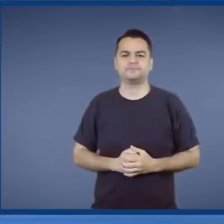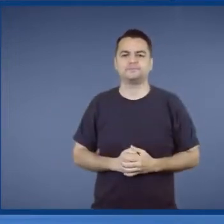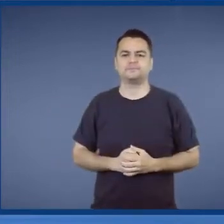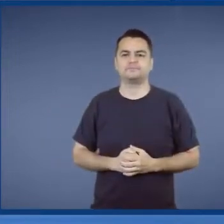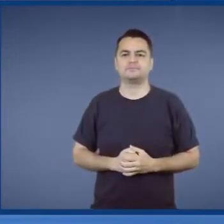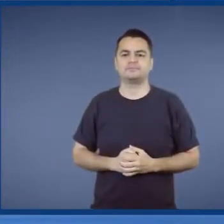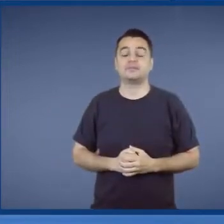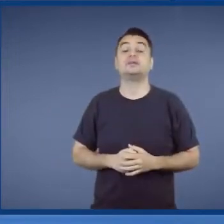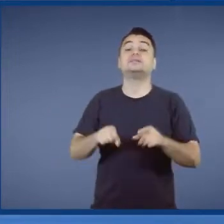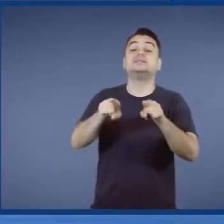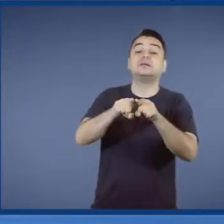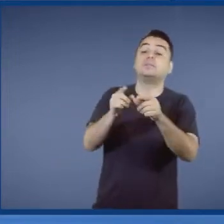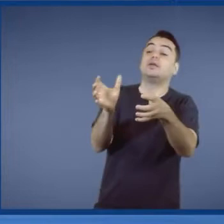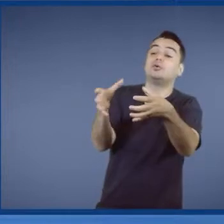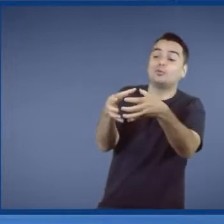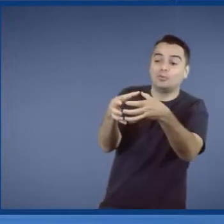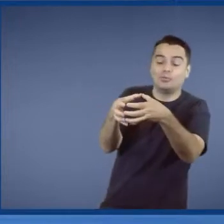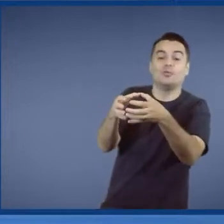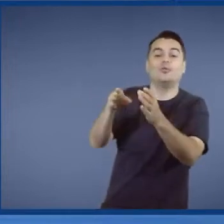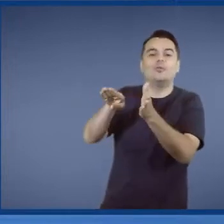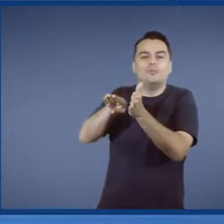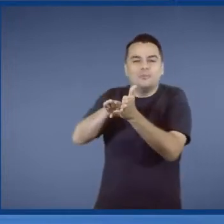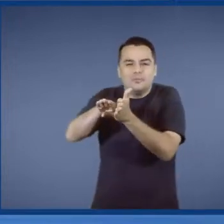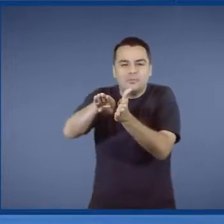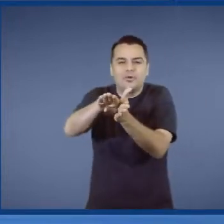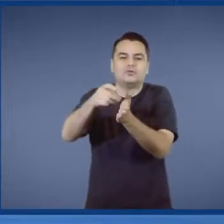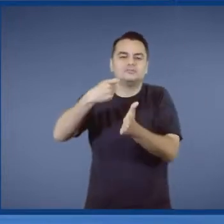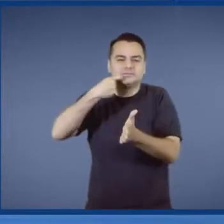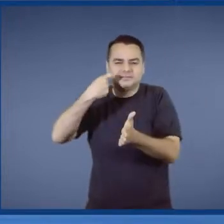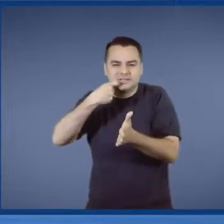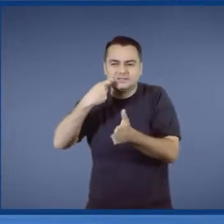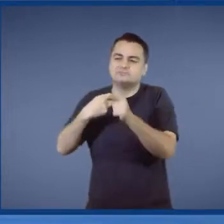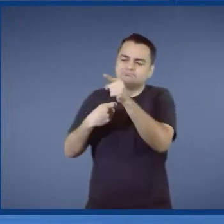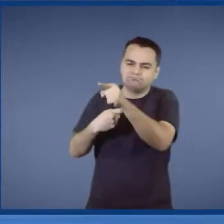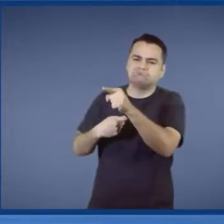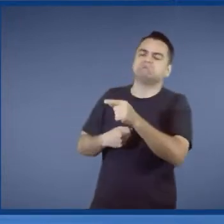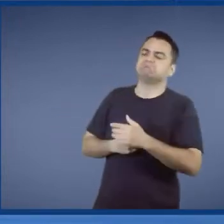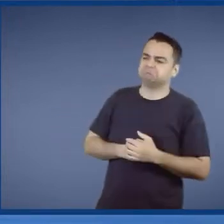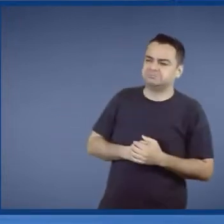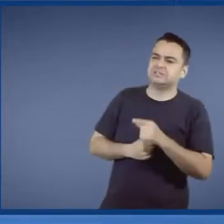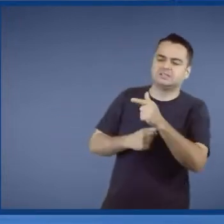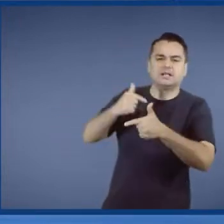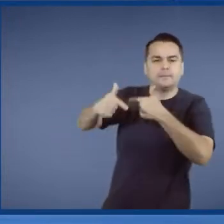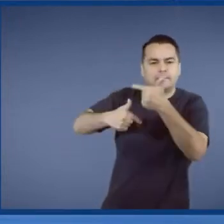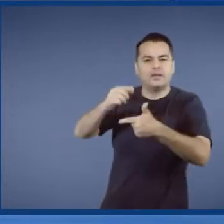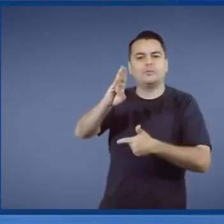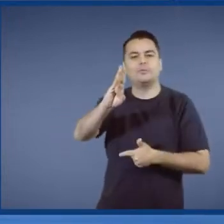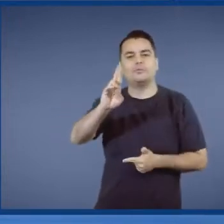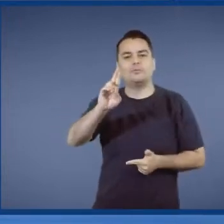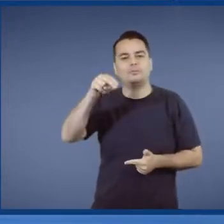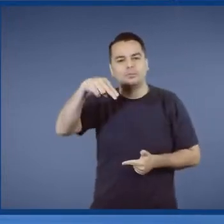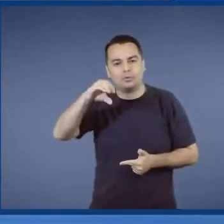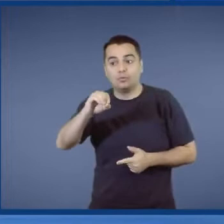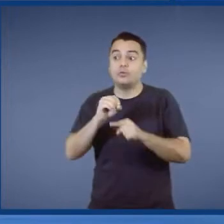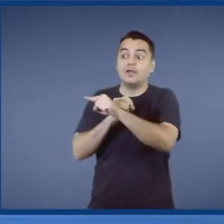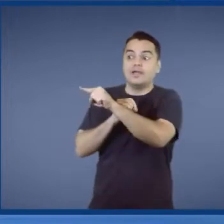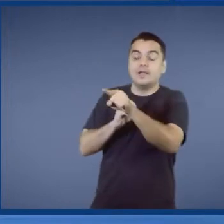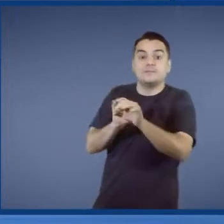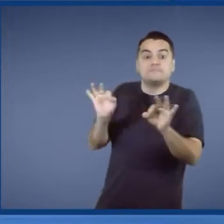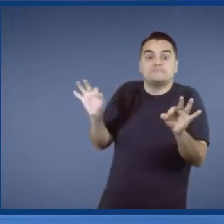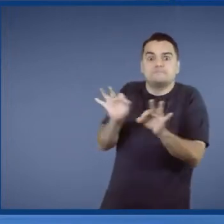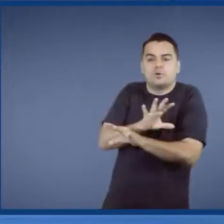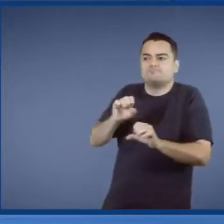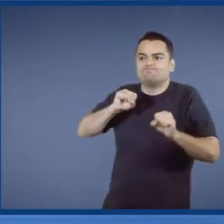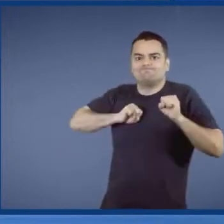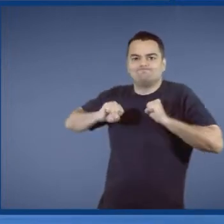Está ali o pessoal do Porto de Santos fazendo também o seu dever de casa. Viral, Bruno. Prontos, doidos aí também